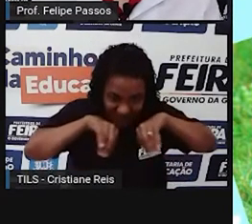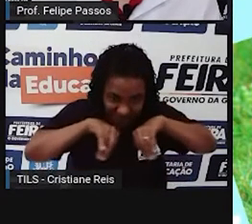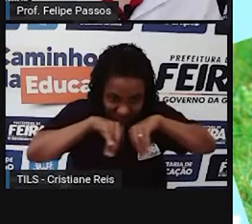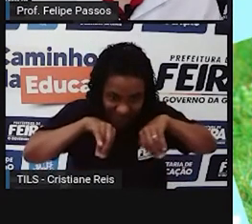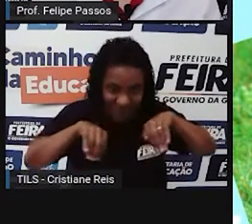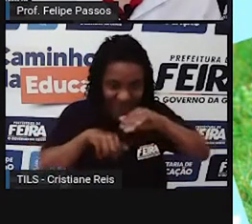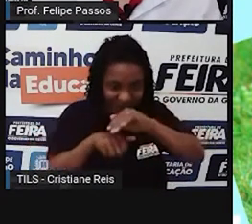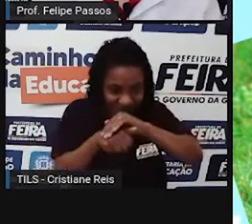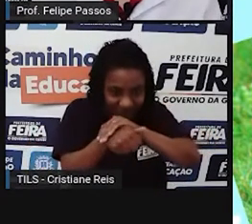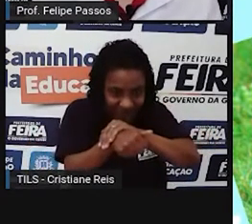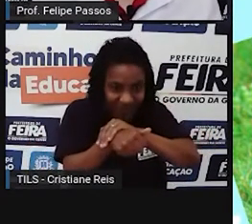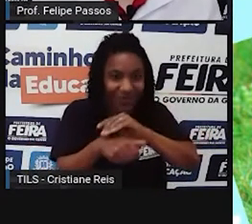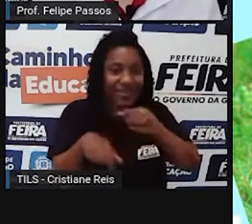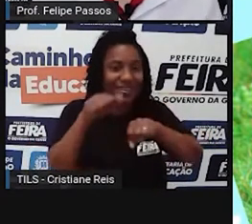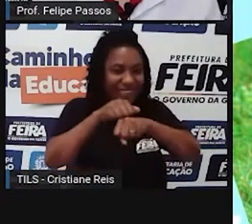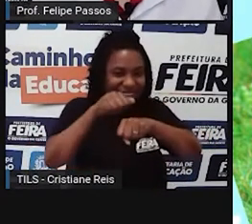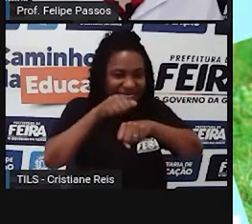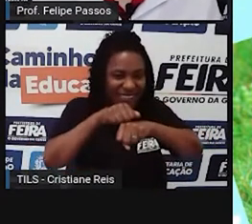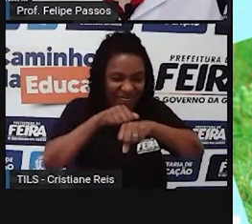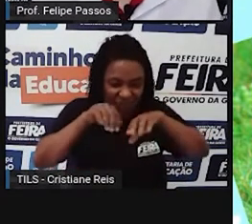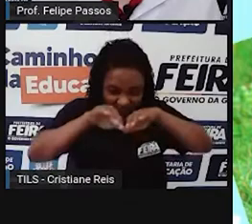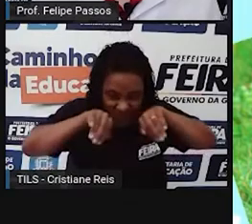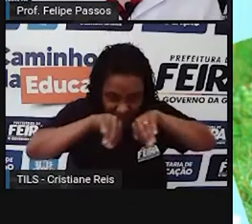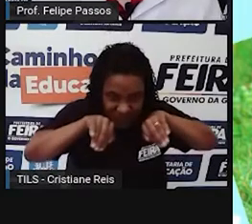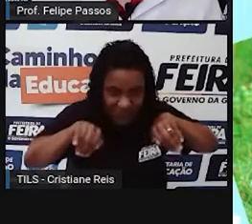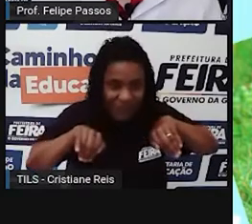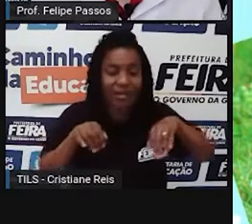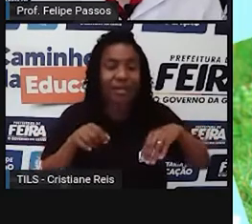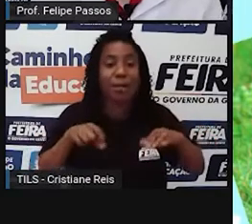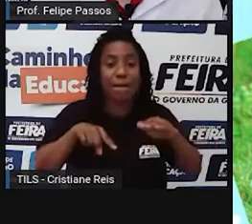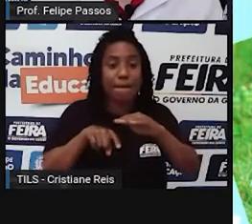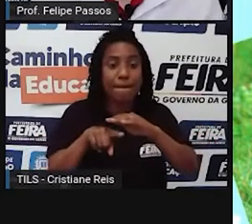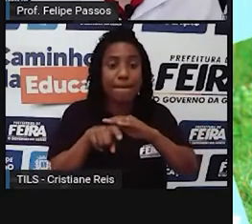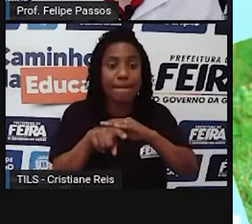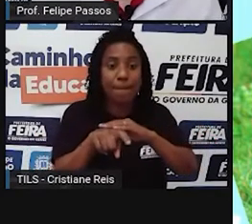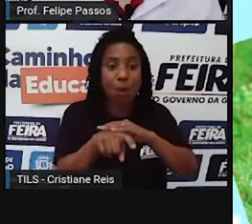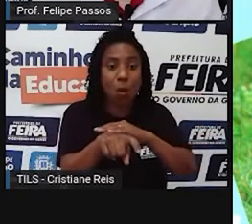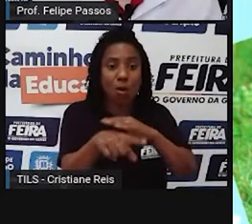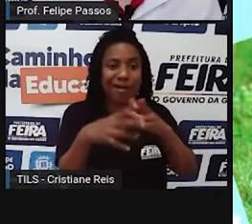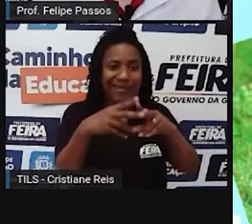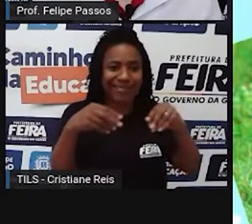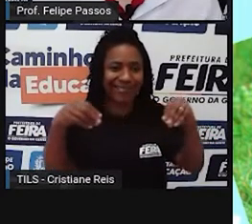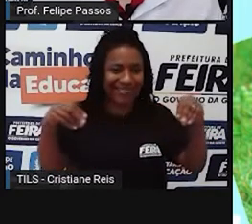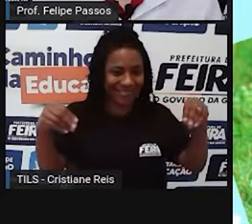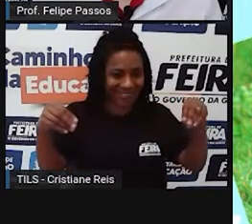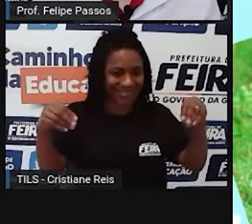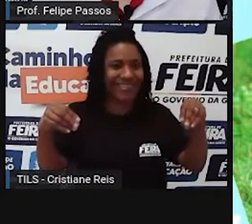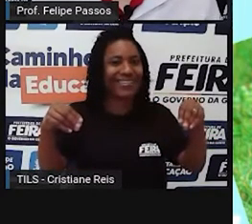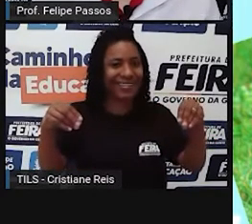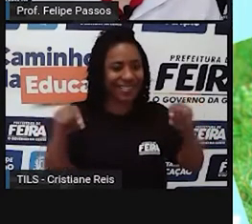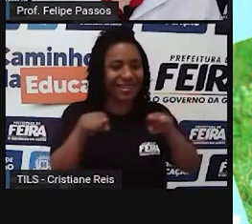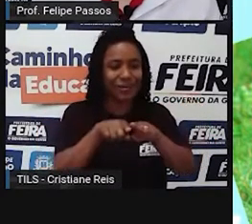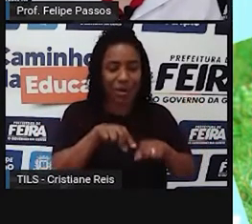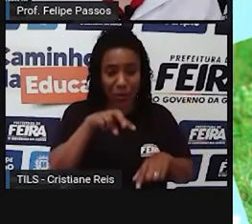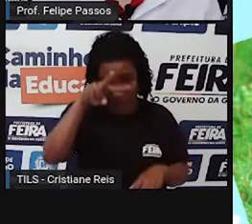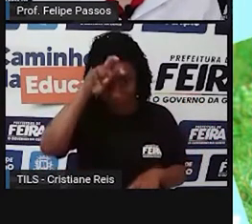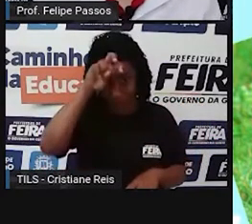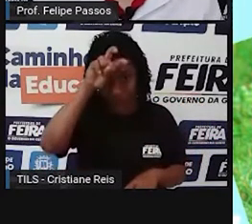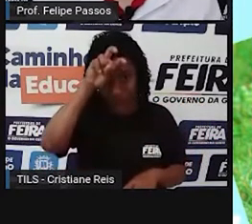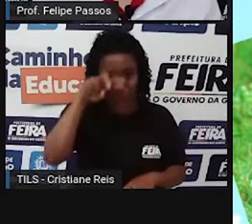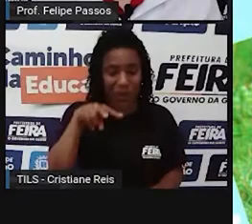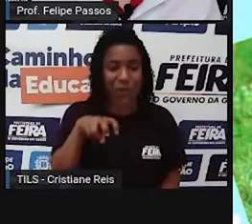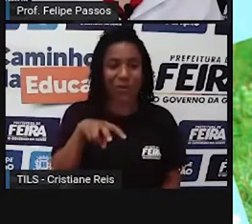toupeira, minhocas, formigas, eles conseguem fazer o ambiente ficar favorável a eles.